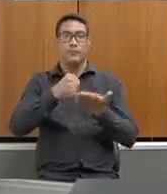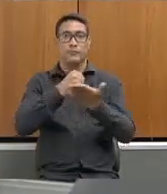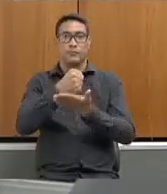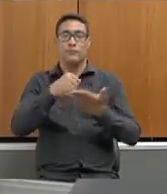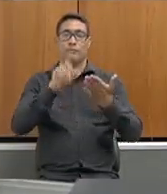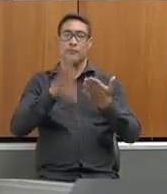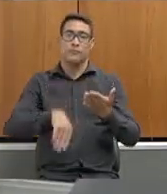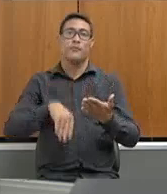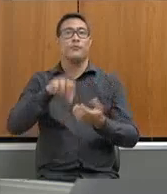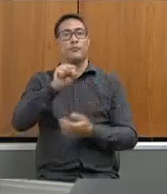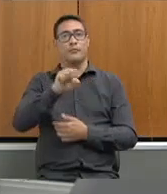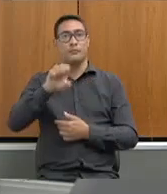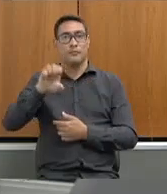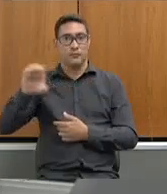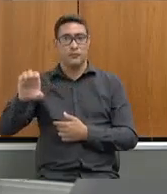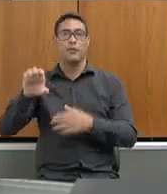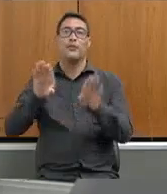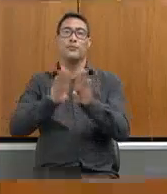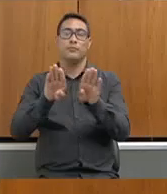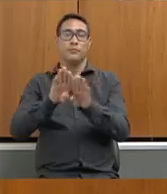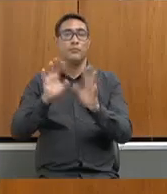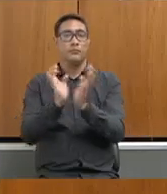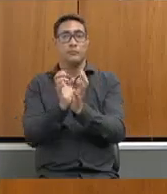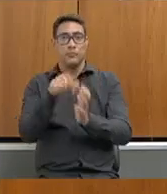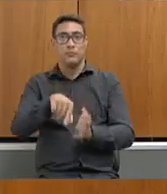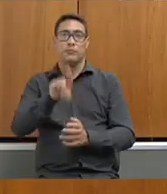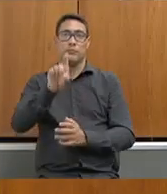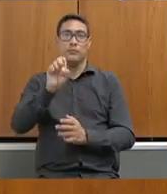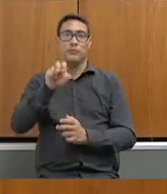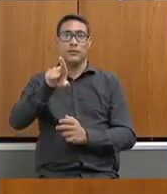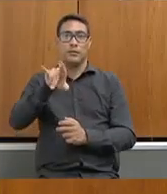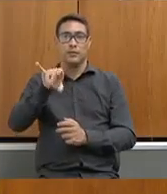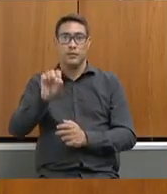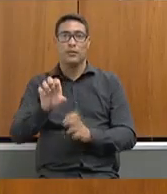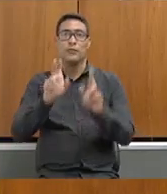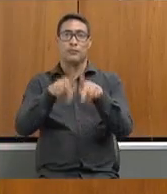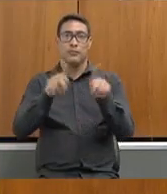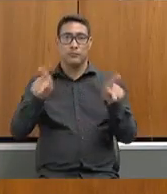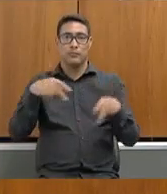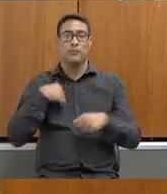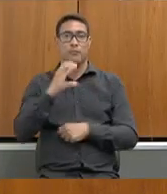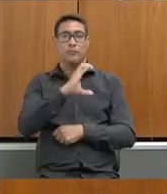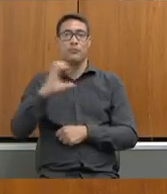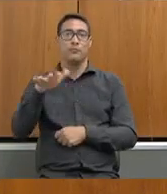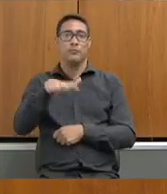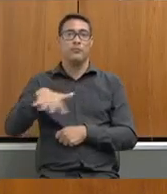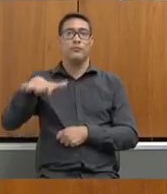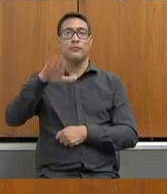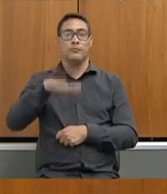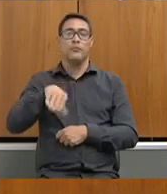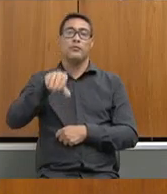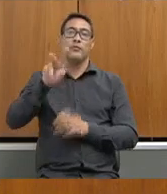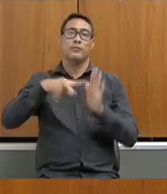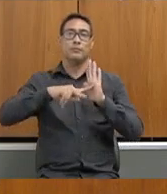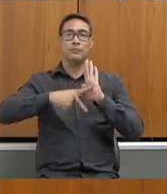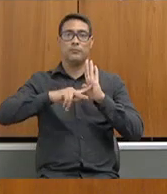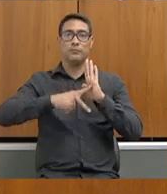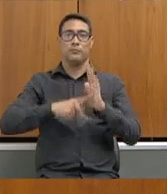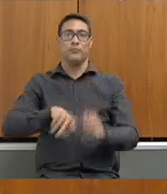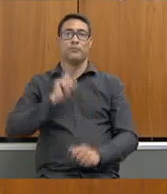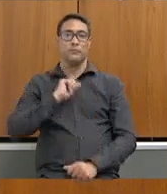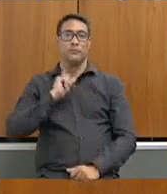Secretaria de Estado da Educação, e conosco também, Denise de Paula Romano, professora e coordenadora-geral do CINJUT Minas Gerais.